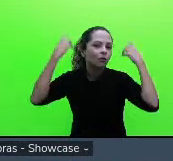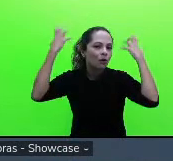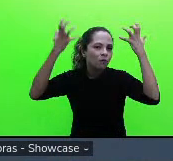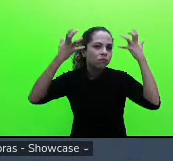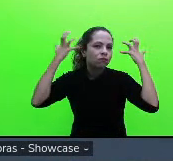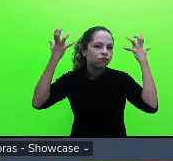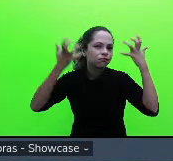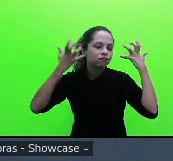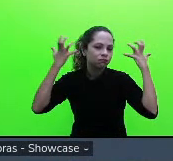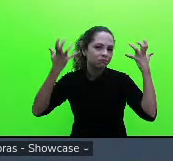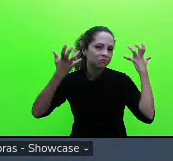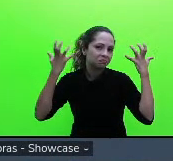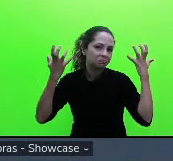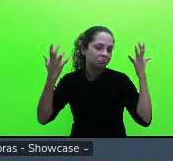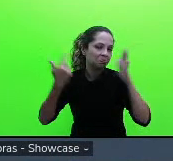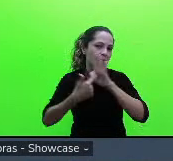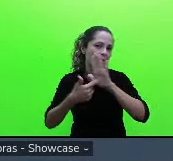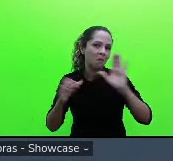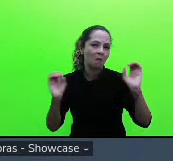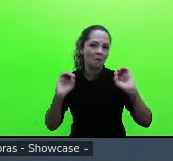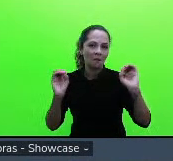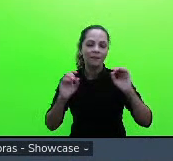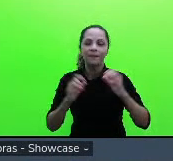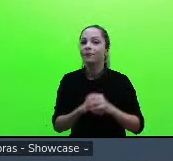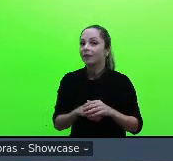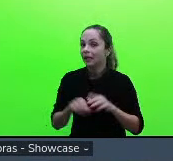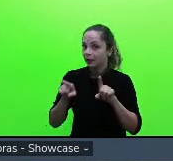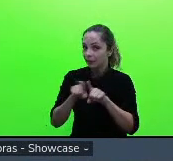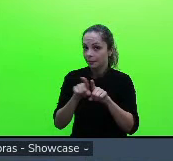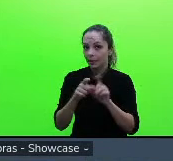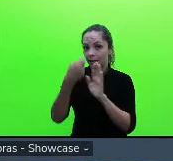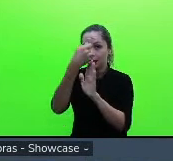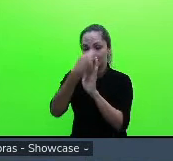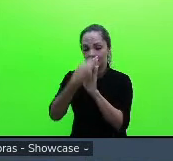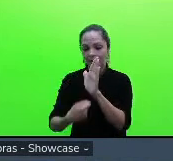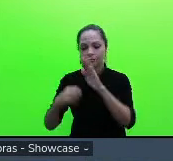e também no amanhecer esmeralda várias problemáticas